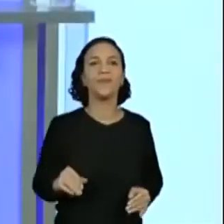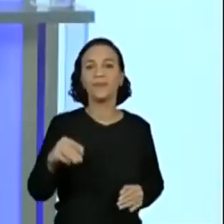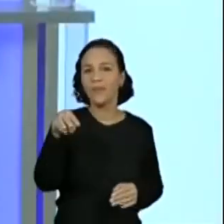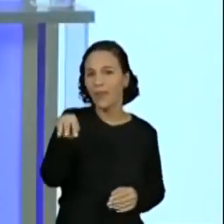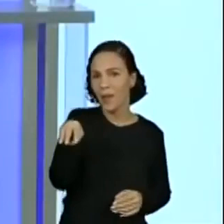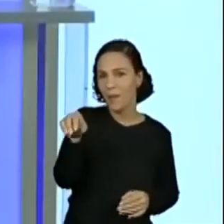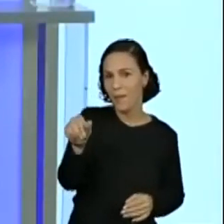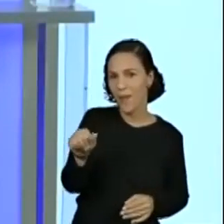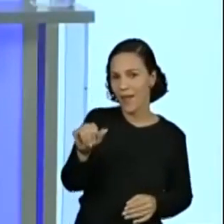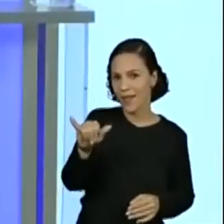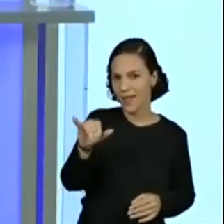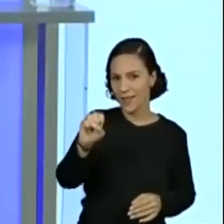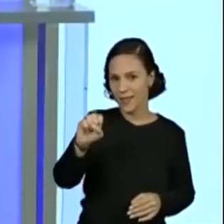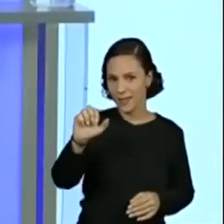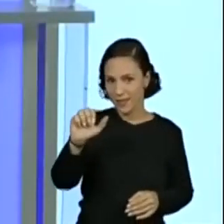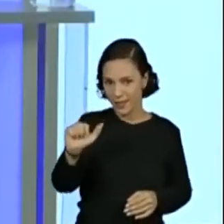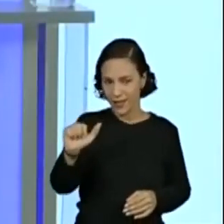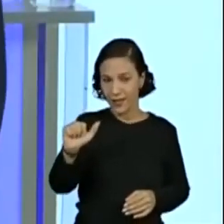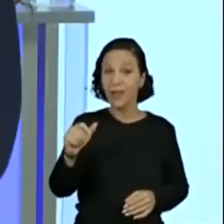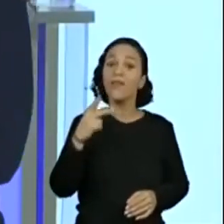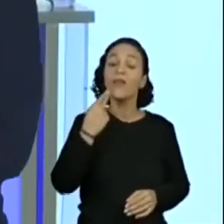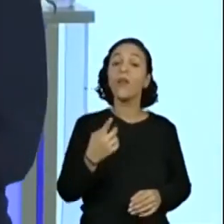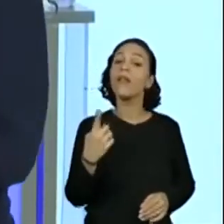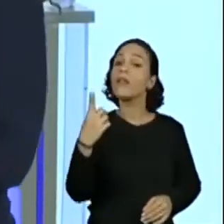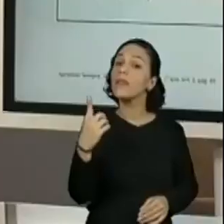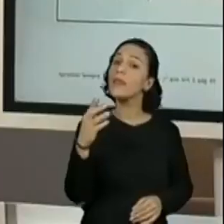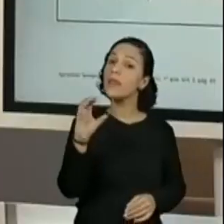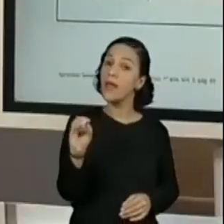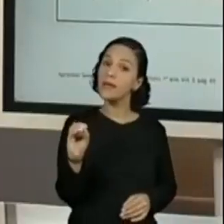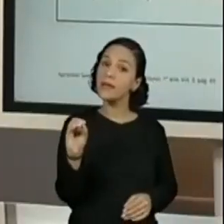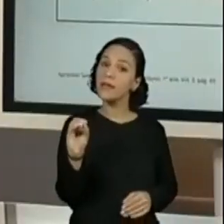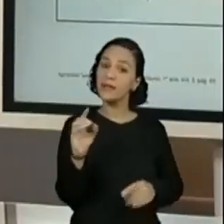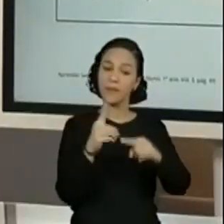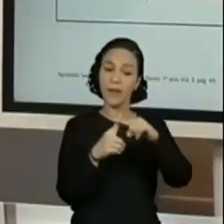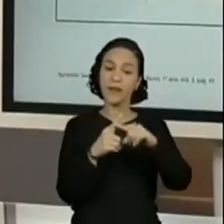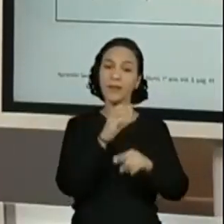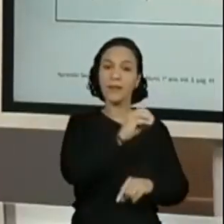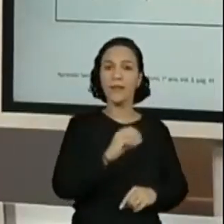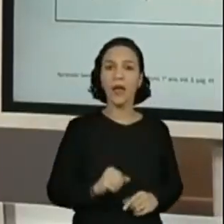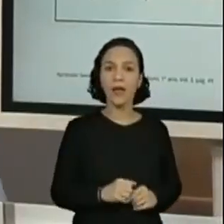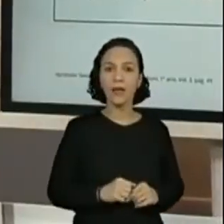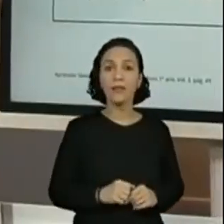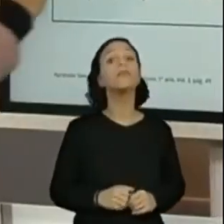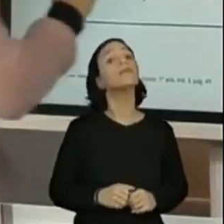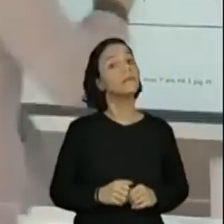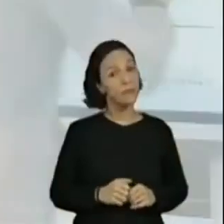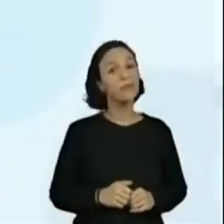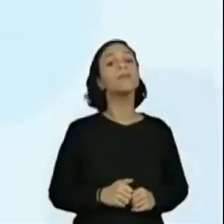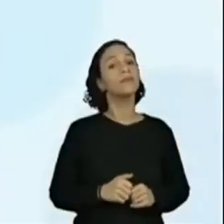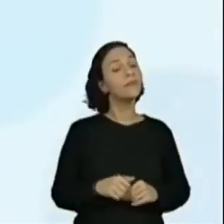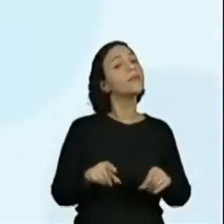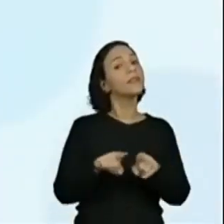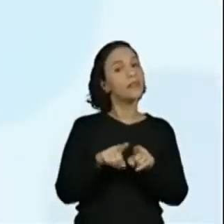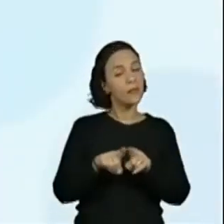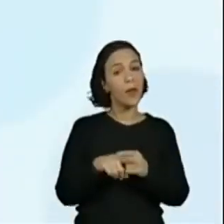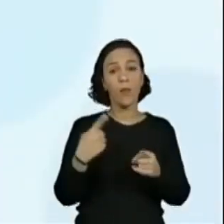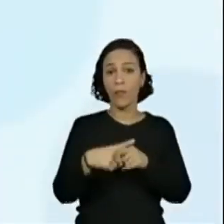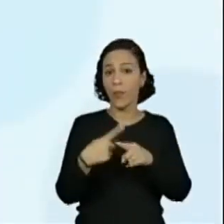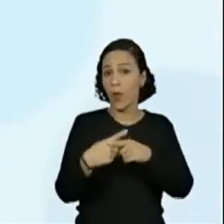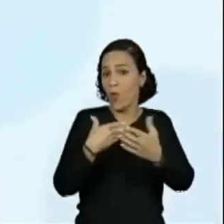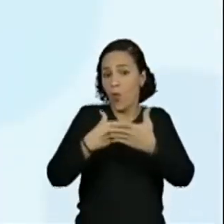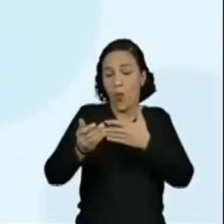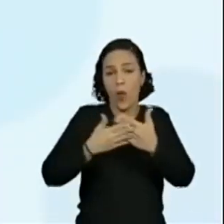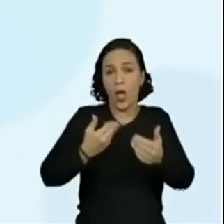Maisa colocou assim, 10 mais 0. 10 mais 0. Perfeito. Sim, porque todo número